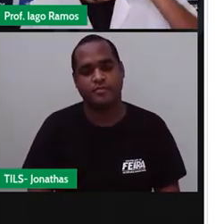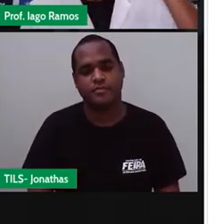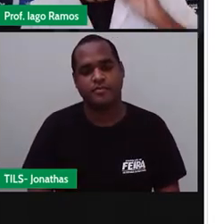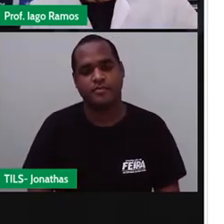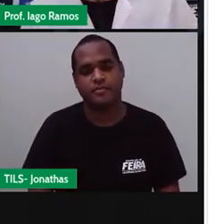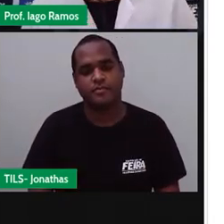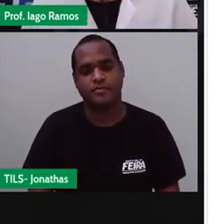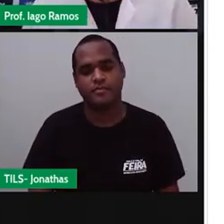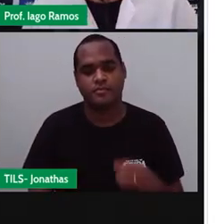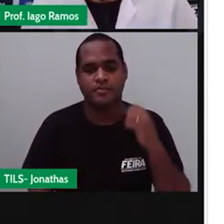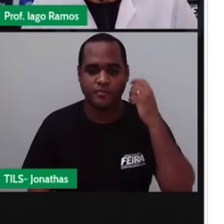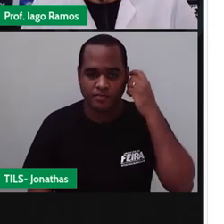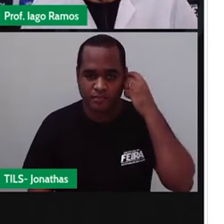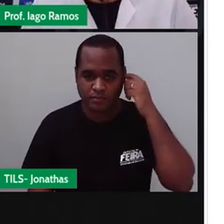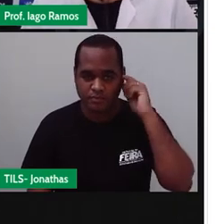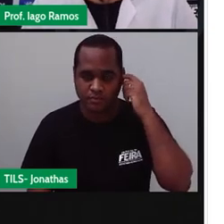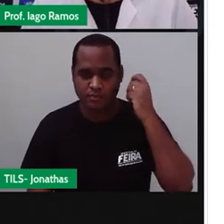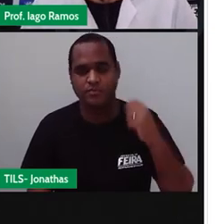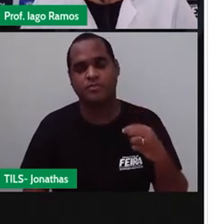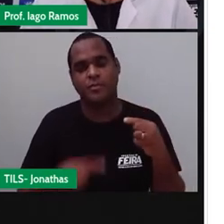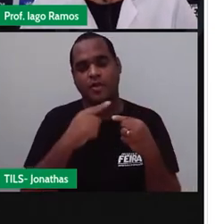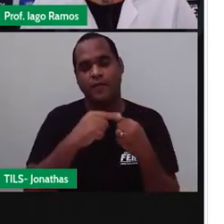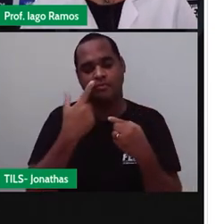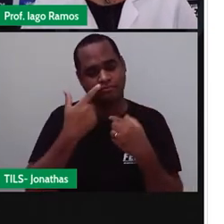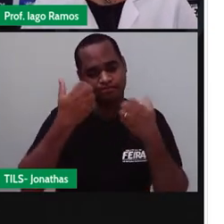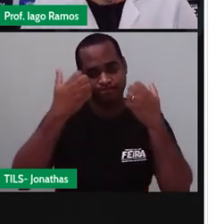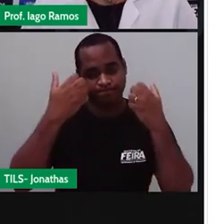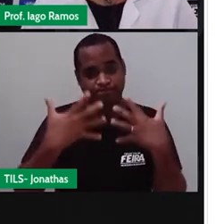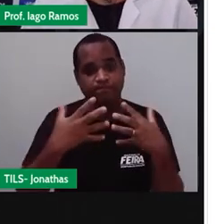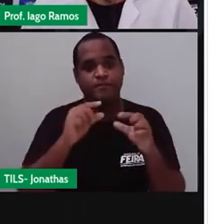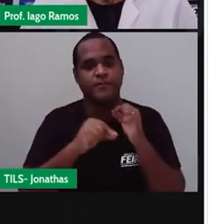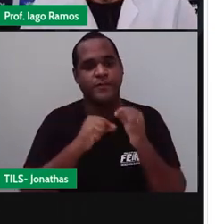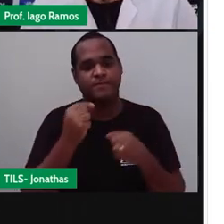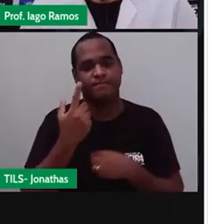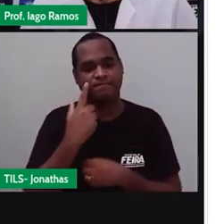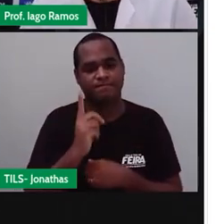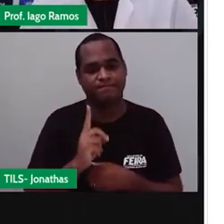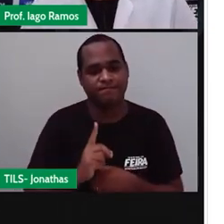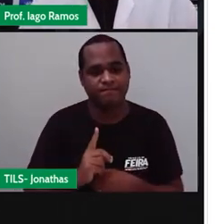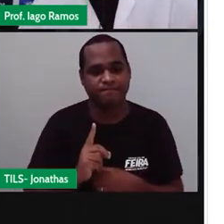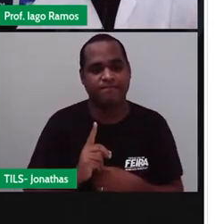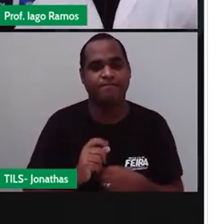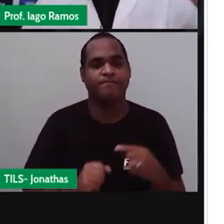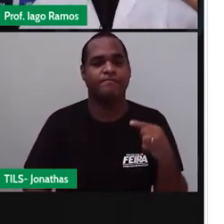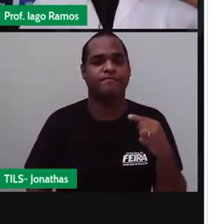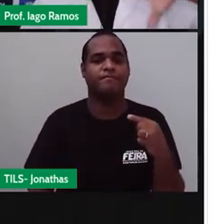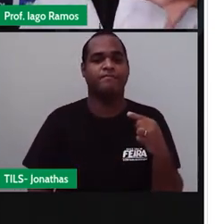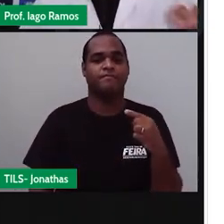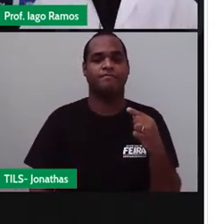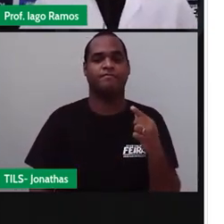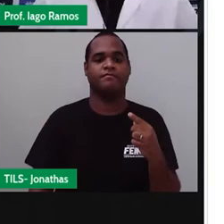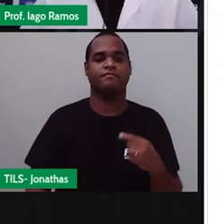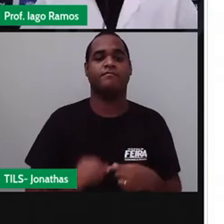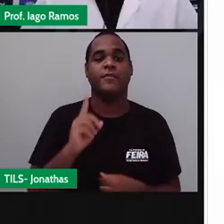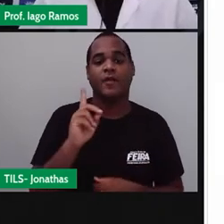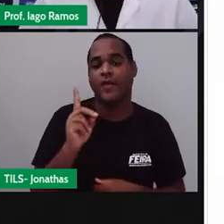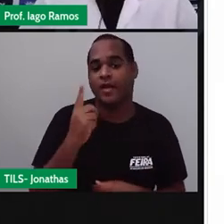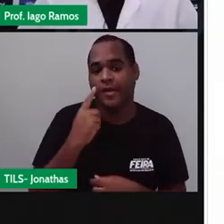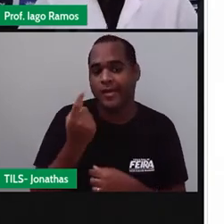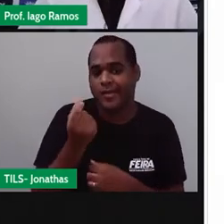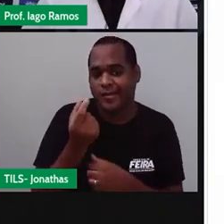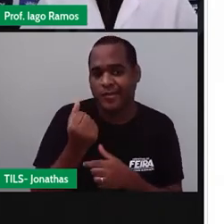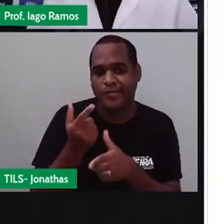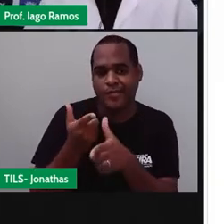de menos. Então acompanha comigo aqui o seguinte, ó, eu peguei emprestado no primeiro mês com meu amigo